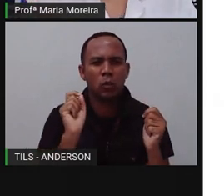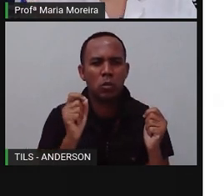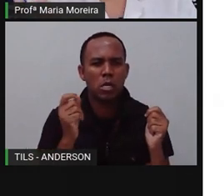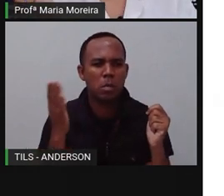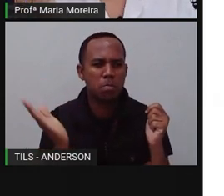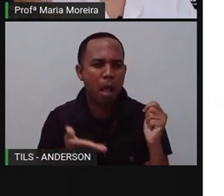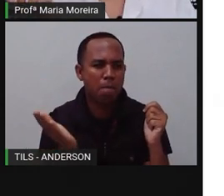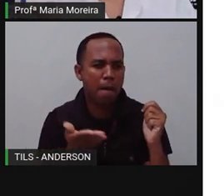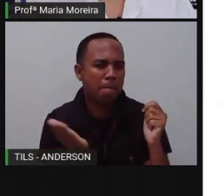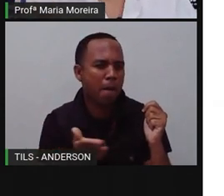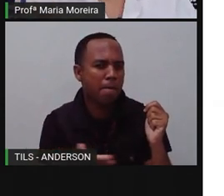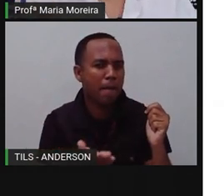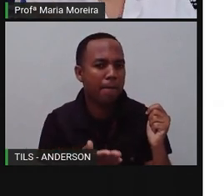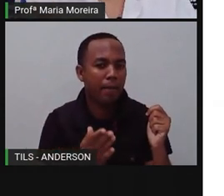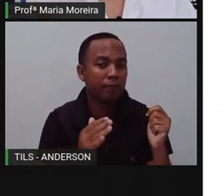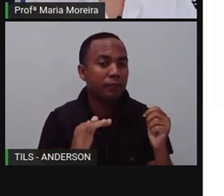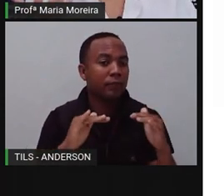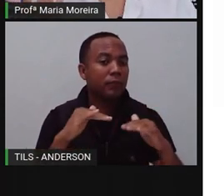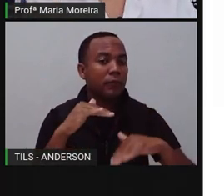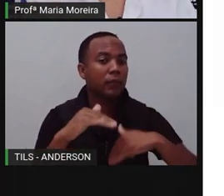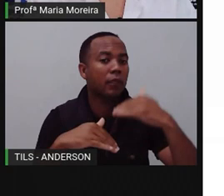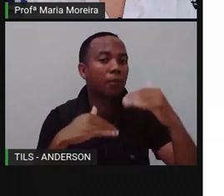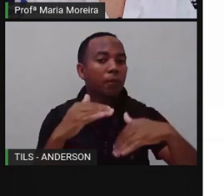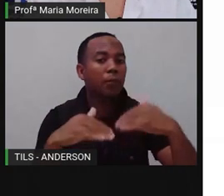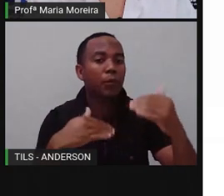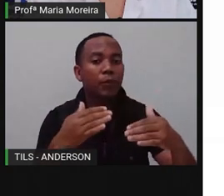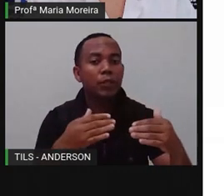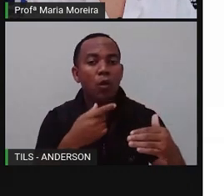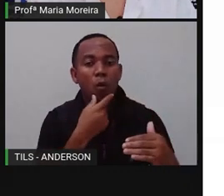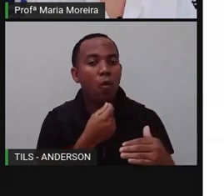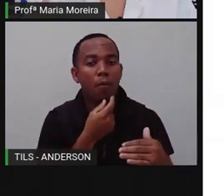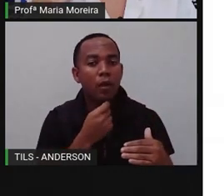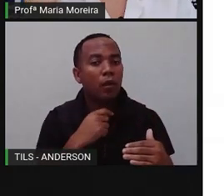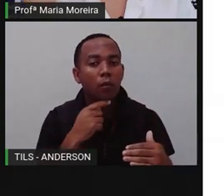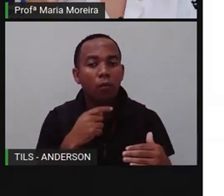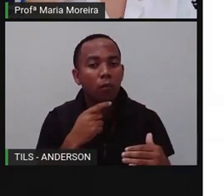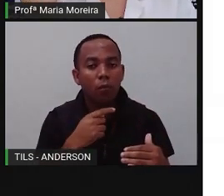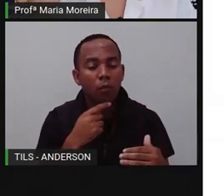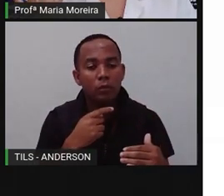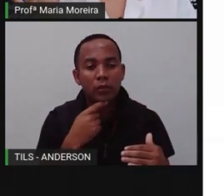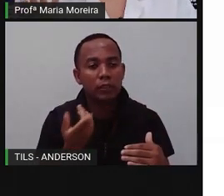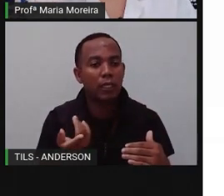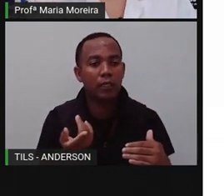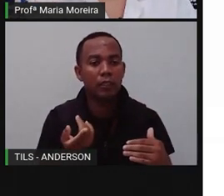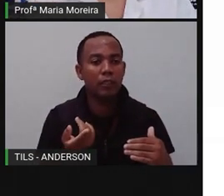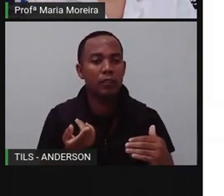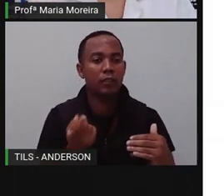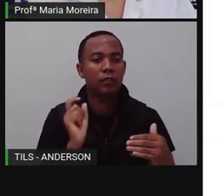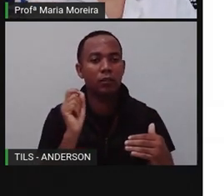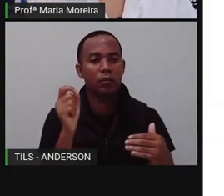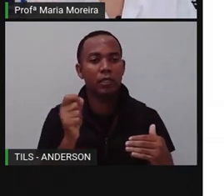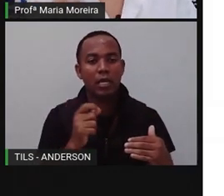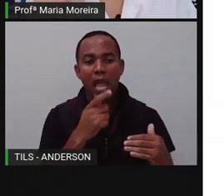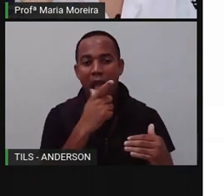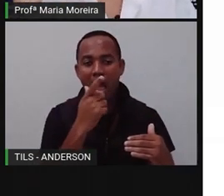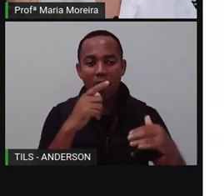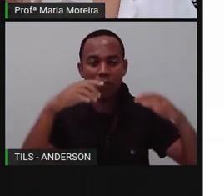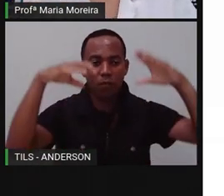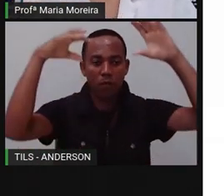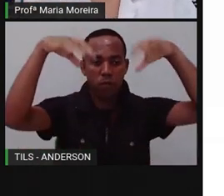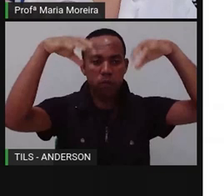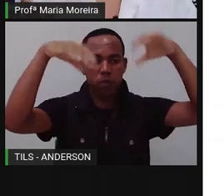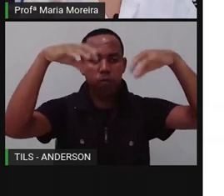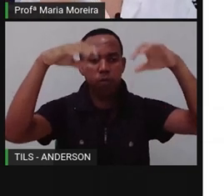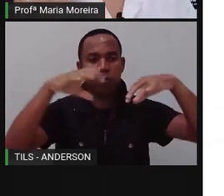Mas acontecem coisas, né, que o homem não consegue dominar. Que a Proja falou aqui várias vezes com relação às enchentes, vem os